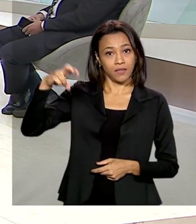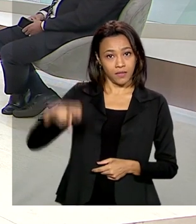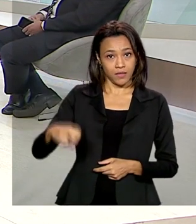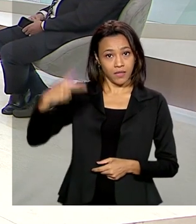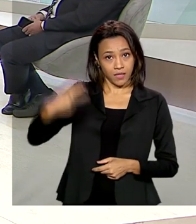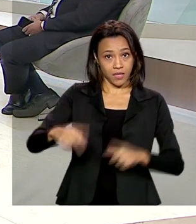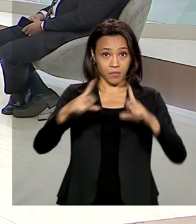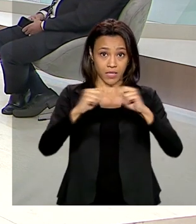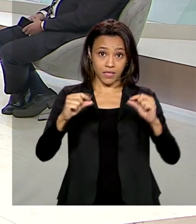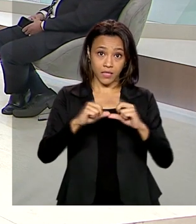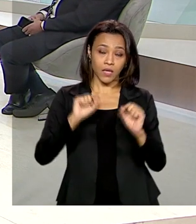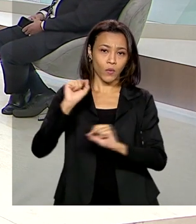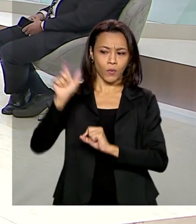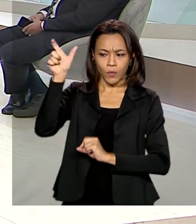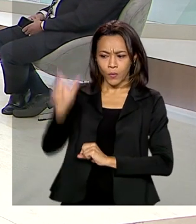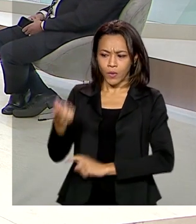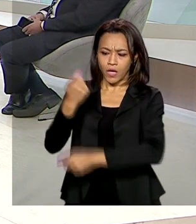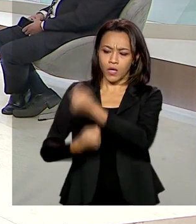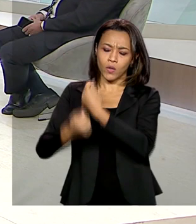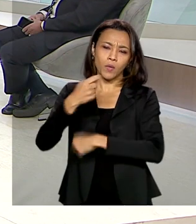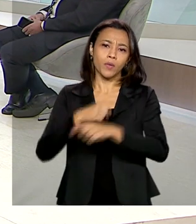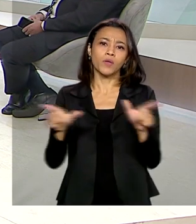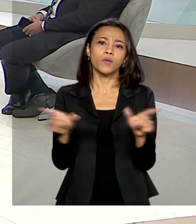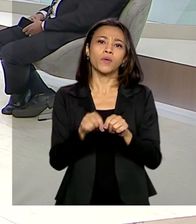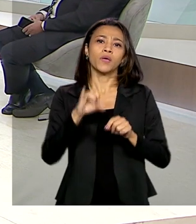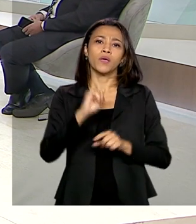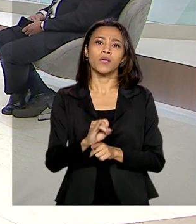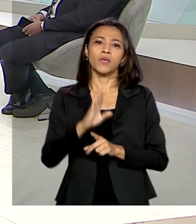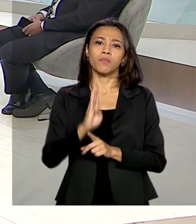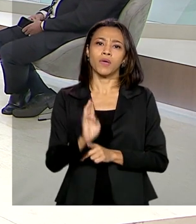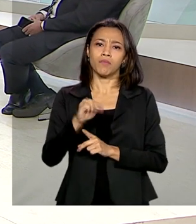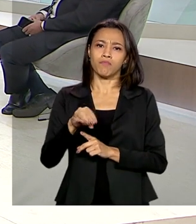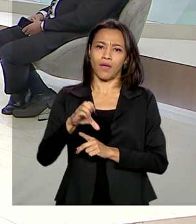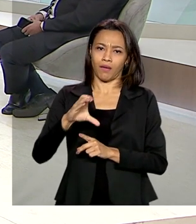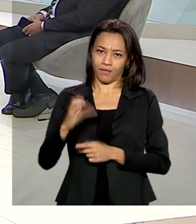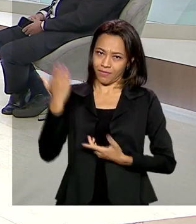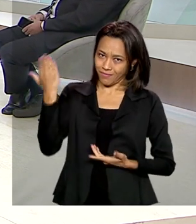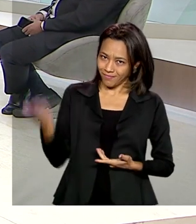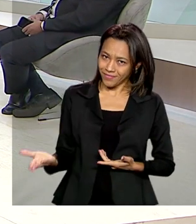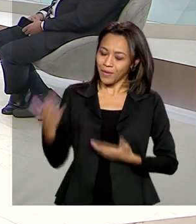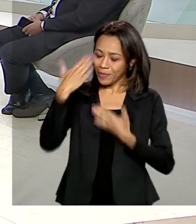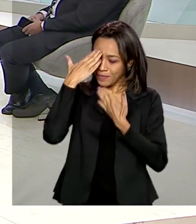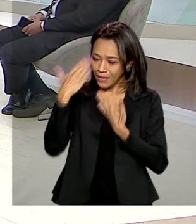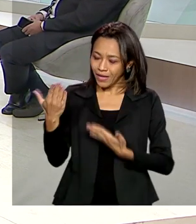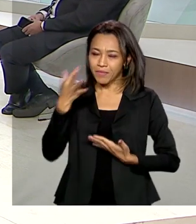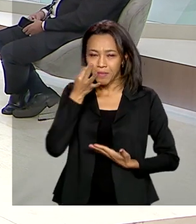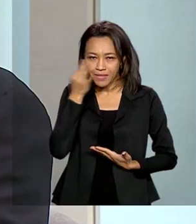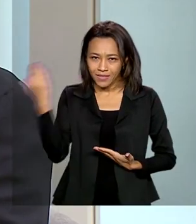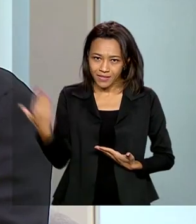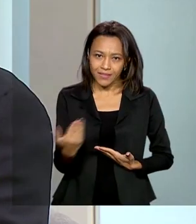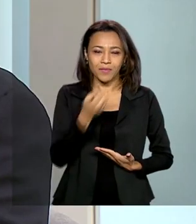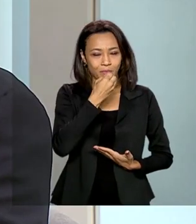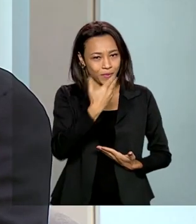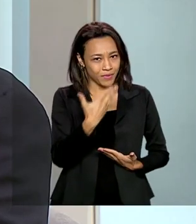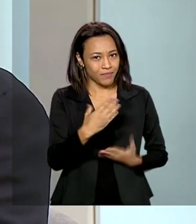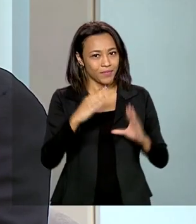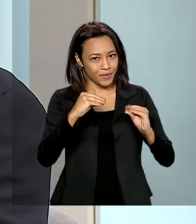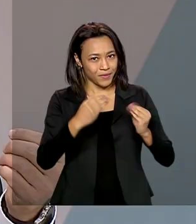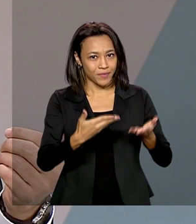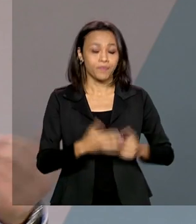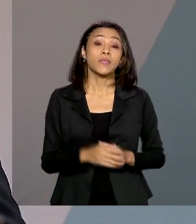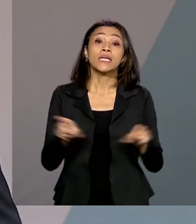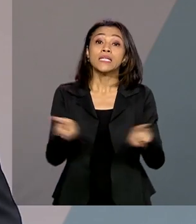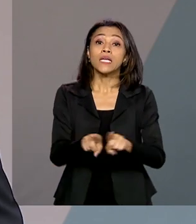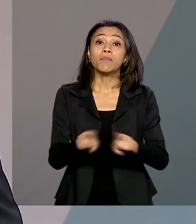aqui em Brasília, o economista do IBMEC, William Bagdasarian. Obrigado pela presença, William. Obrigado, boa noite. E também vamos